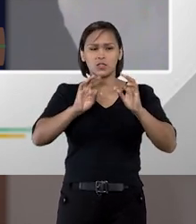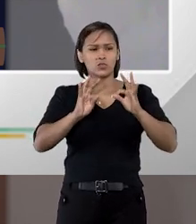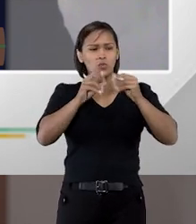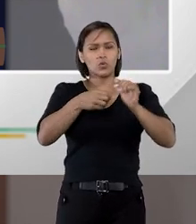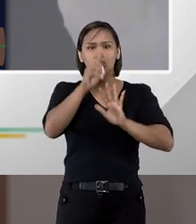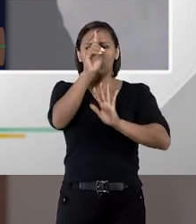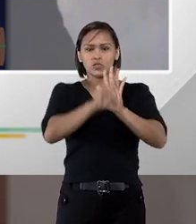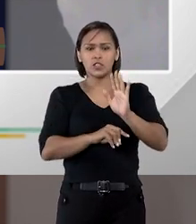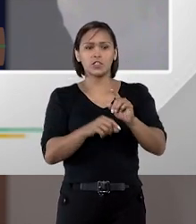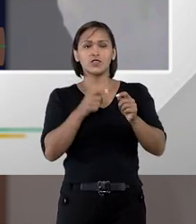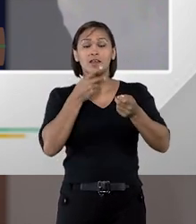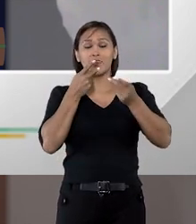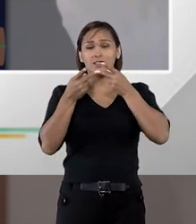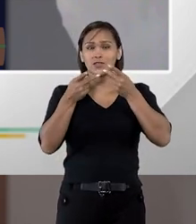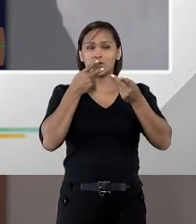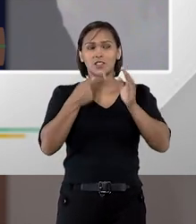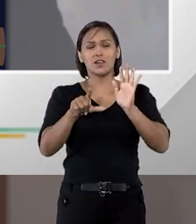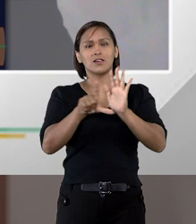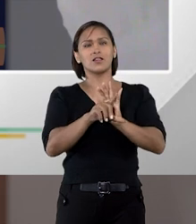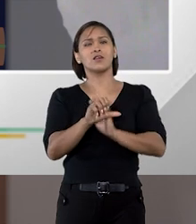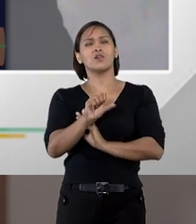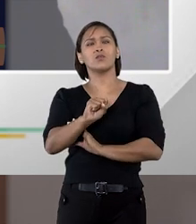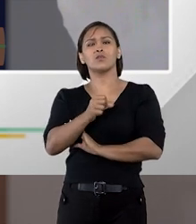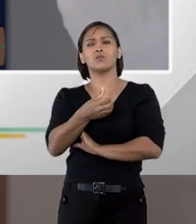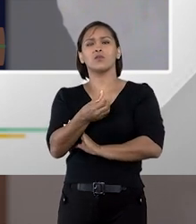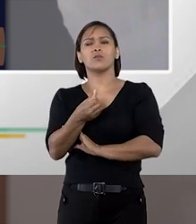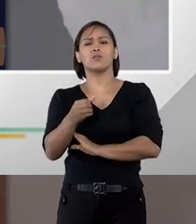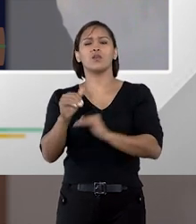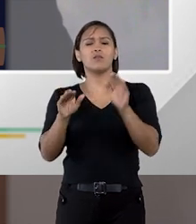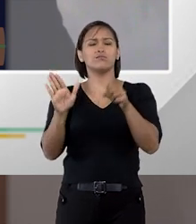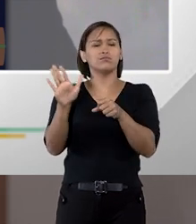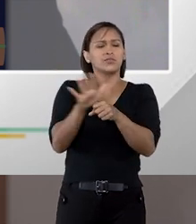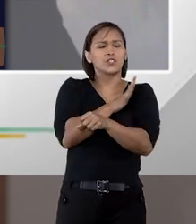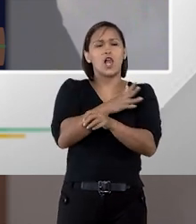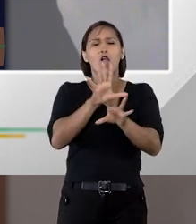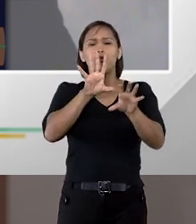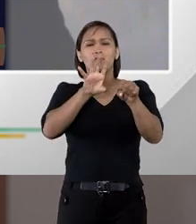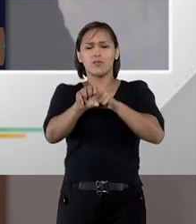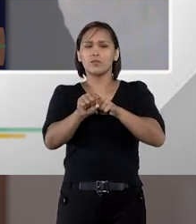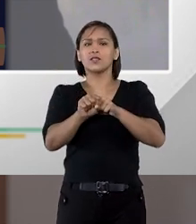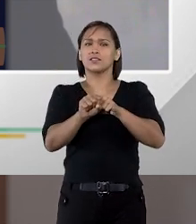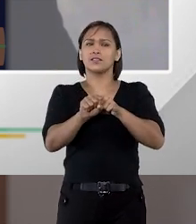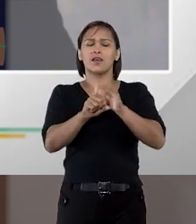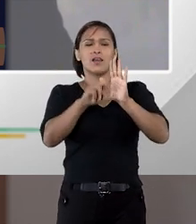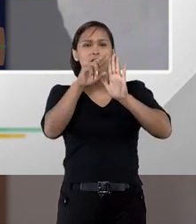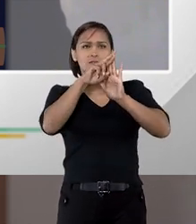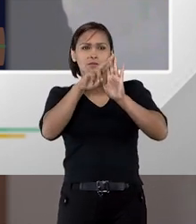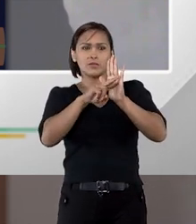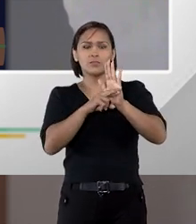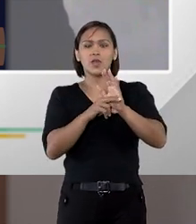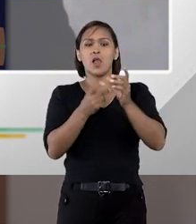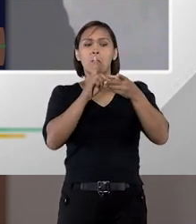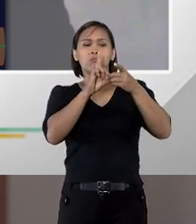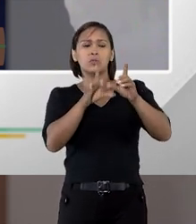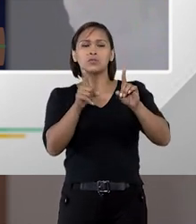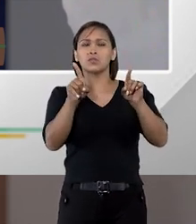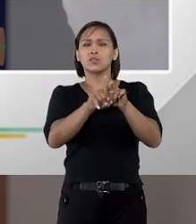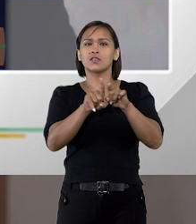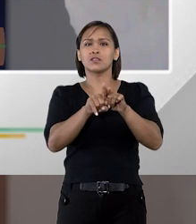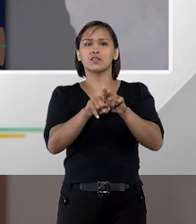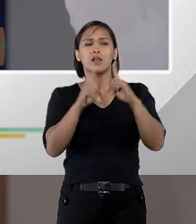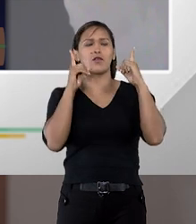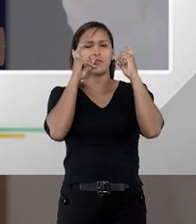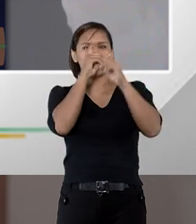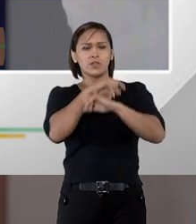os operadores do direito já criticavam a lei 8666 pelo seu excesso de formalidade, pelo excesso de burocracia